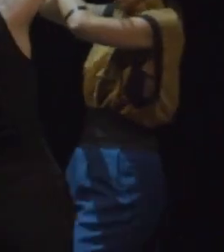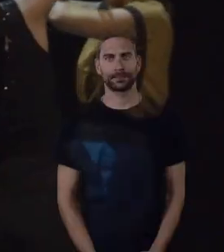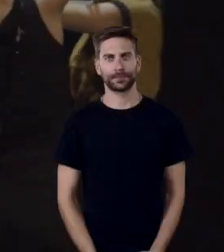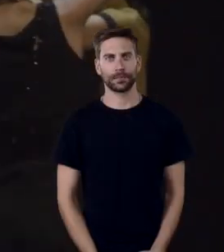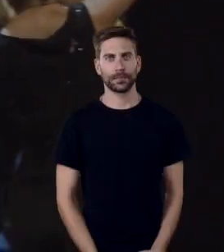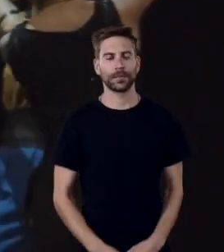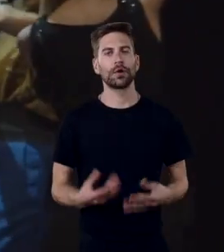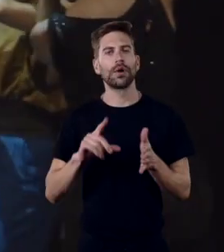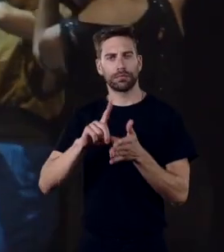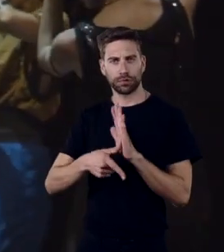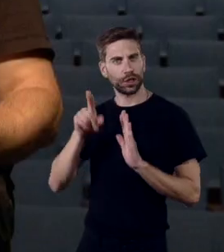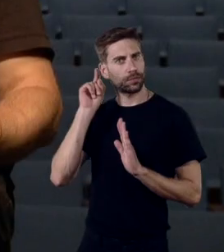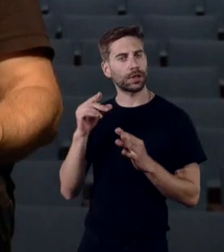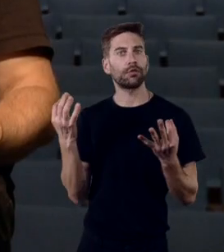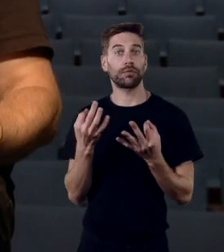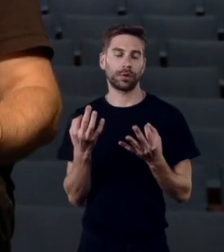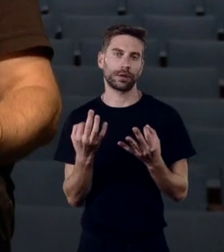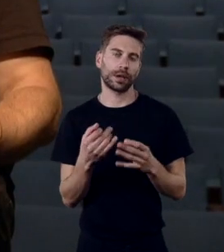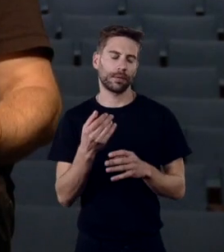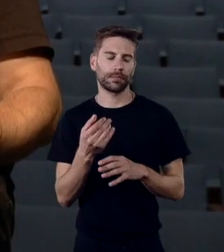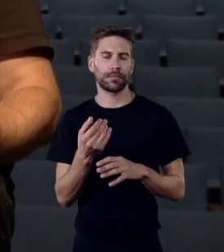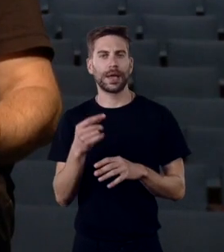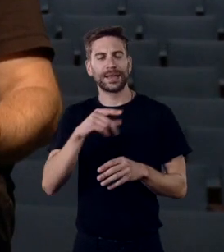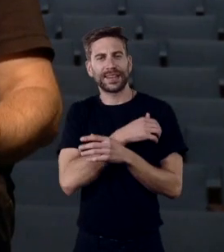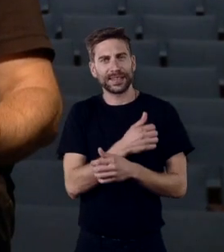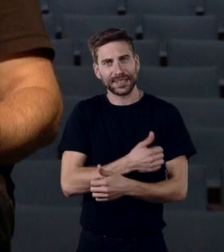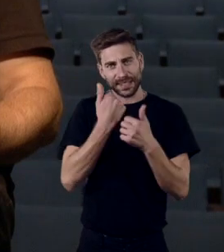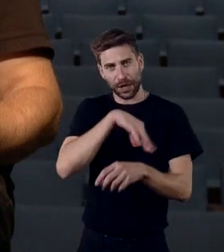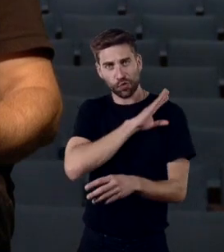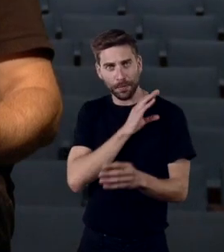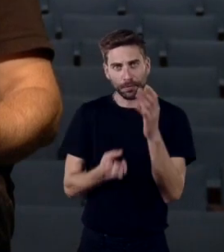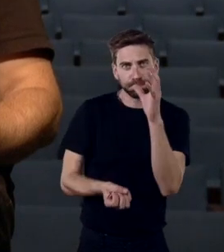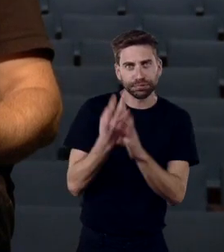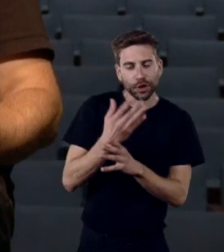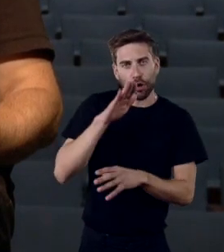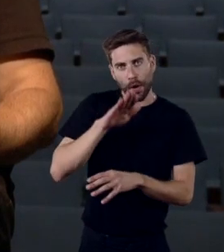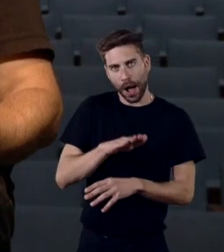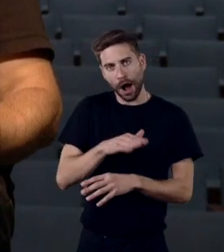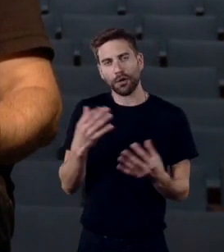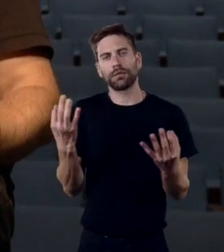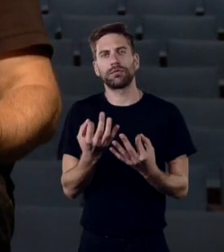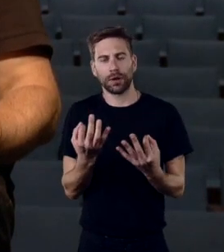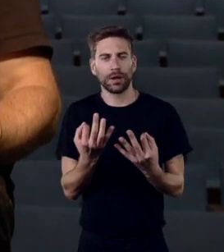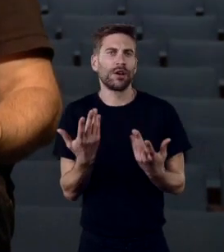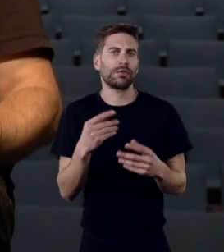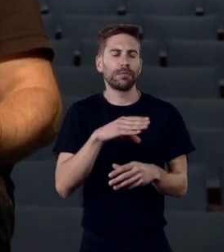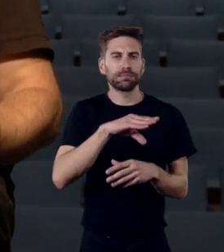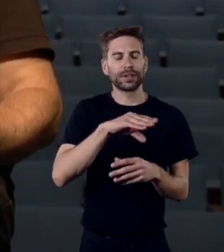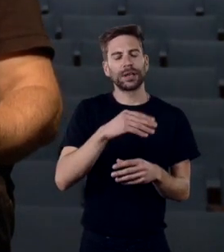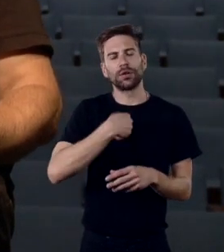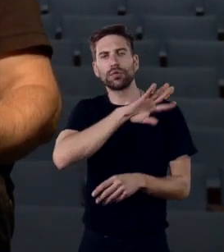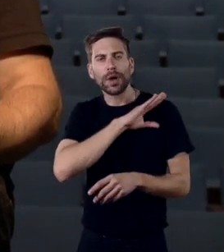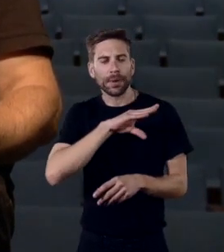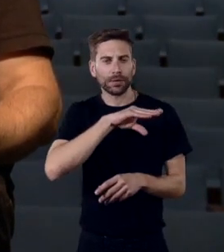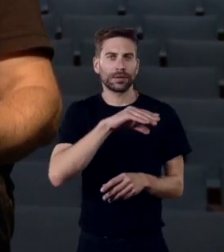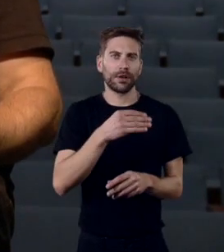É um projeto importante, que esteve em residência de criação aqui na cidade e que passou por todos os espaços do fado em Coimbra,